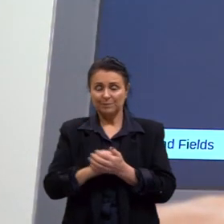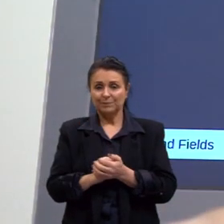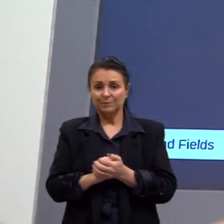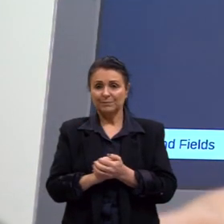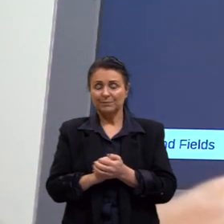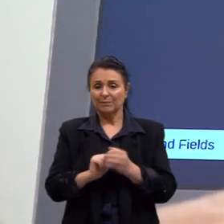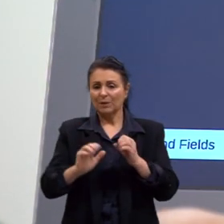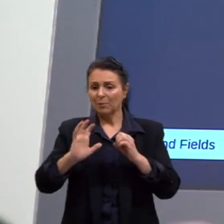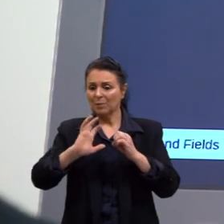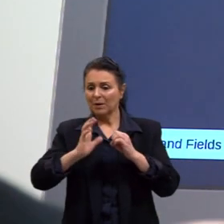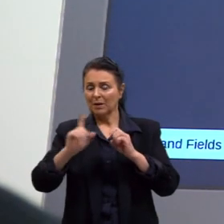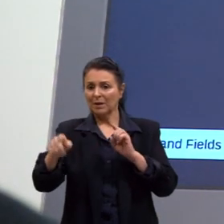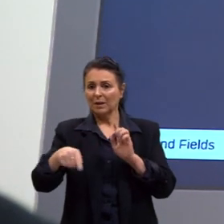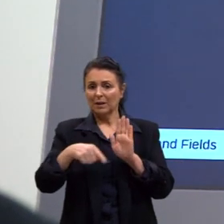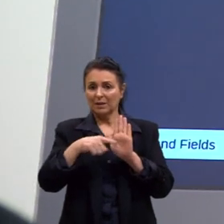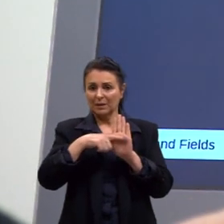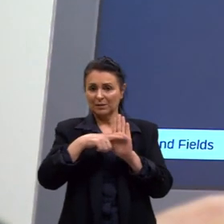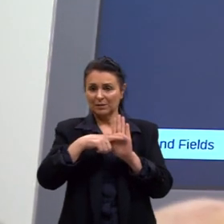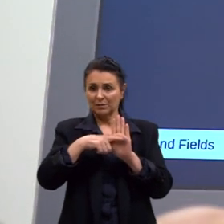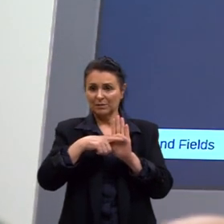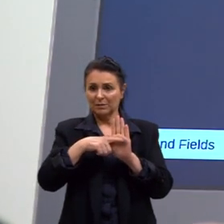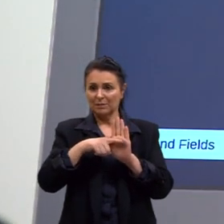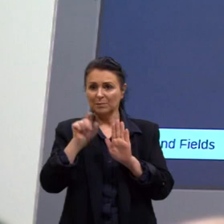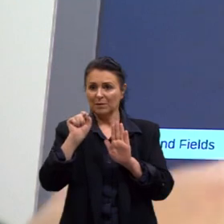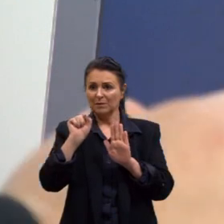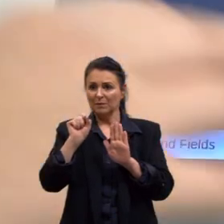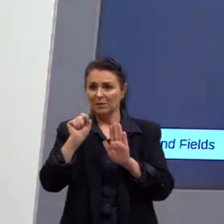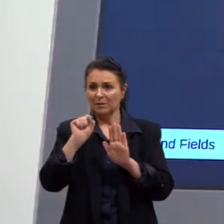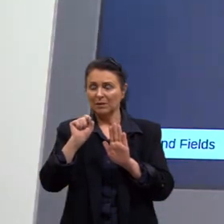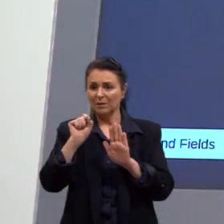negativa para a gente ver o que acontece aqui.